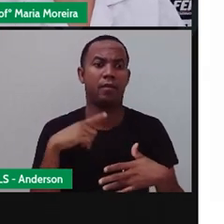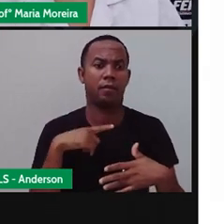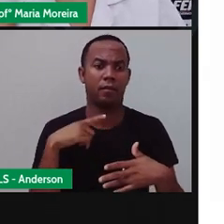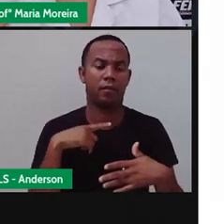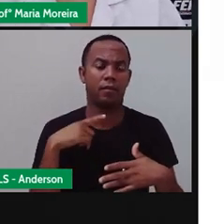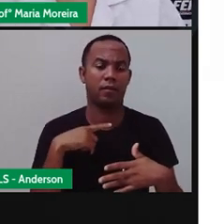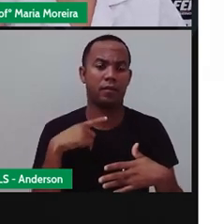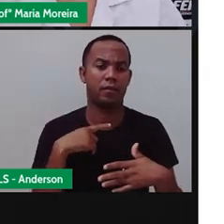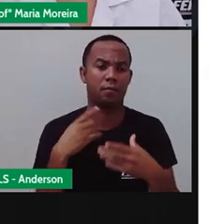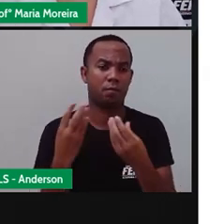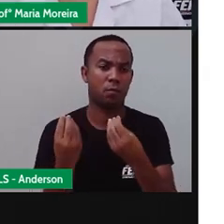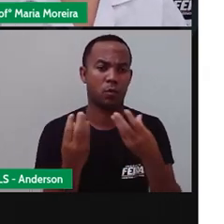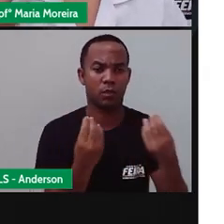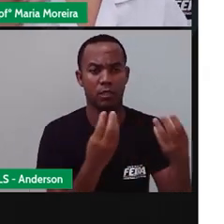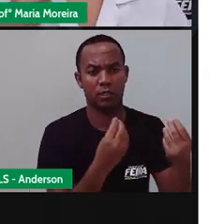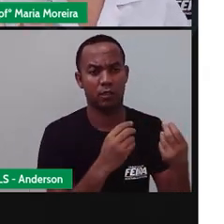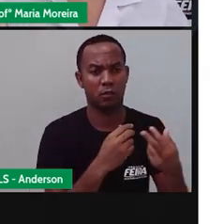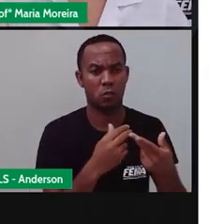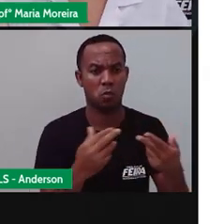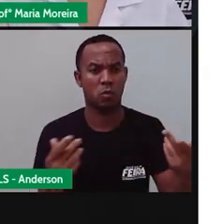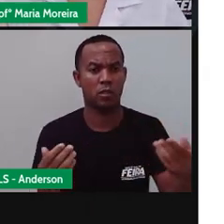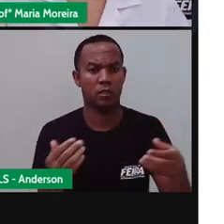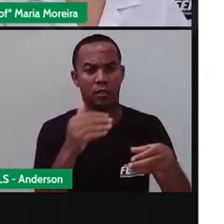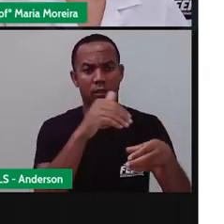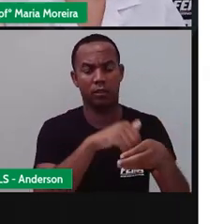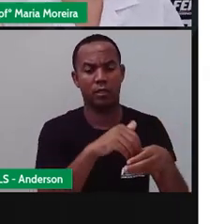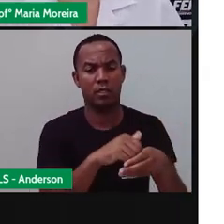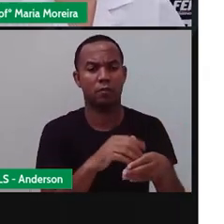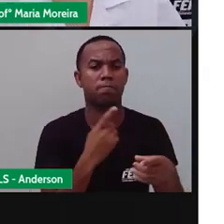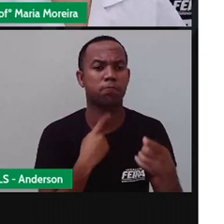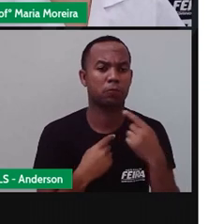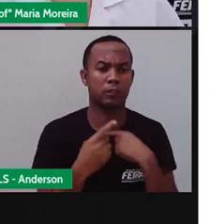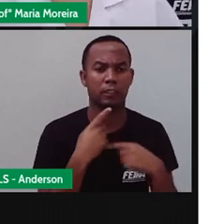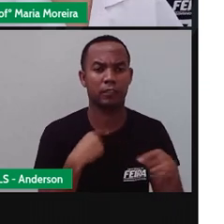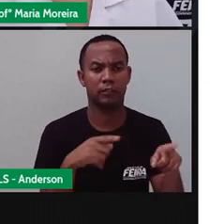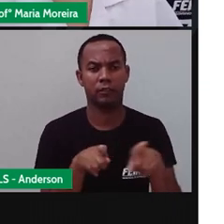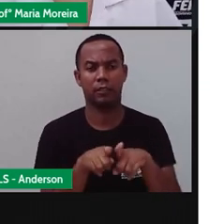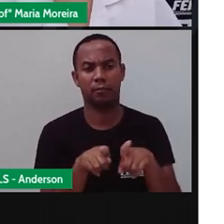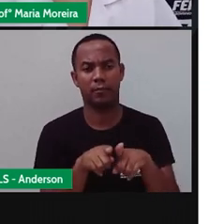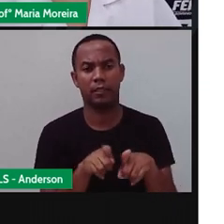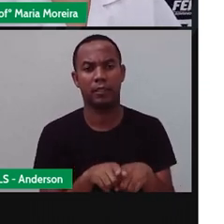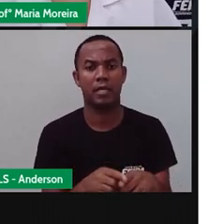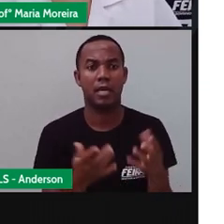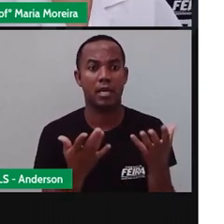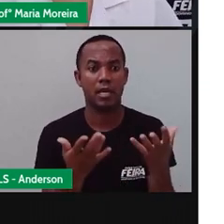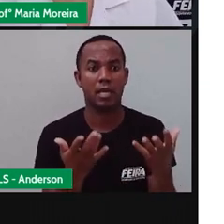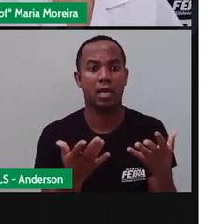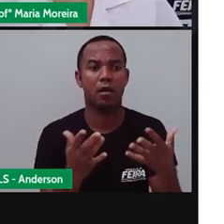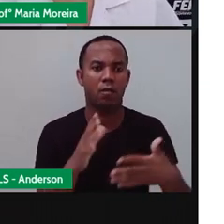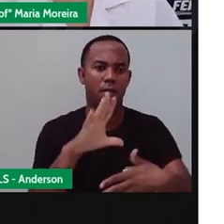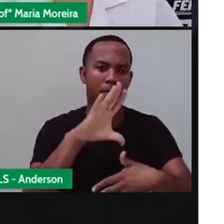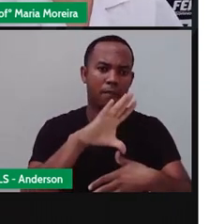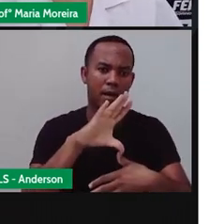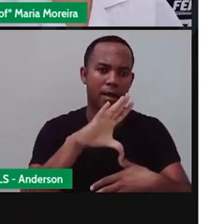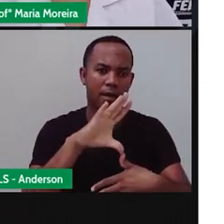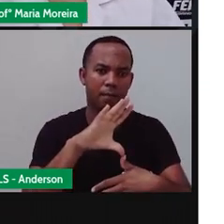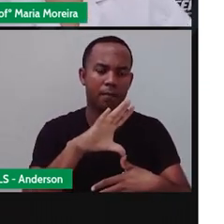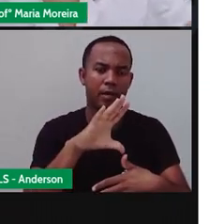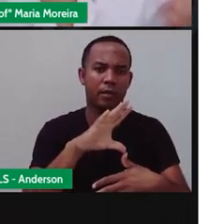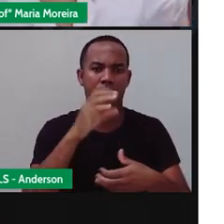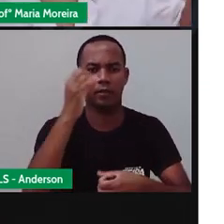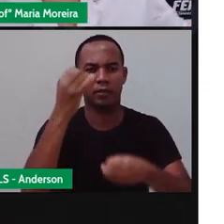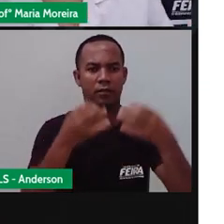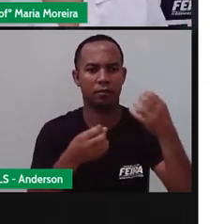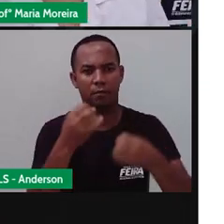representado aquilo que eu desejo. Não é isso? Então, se eu quero um mapa que fale, por exemplo, das